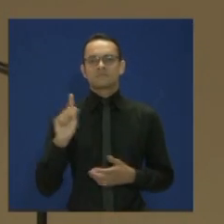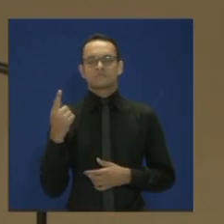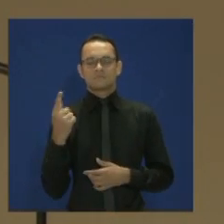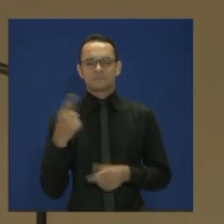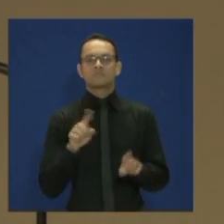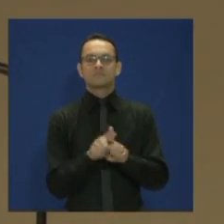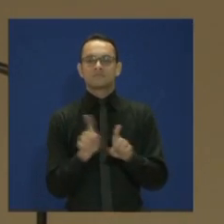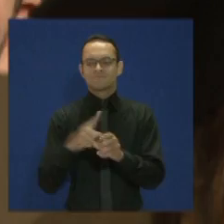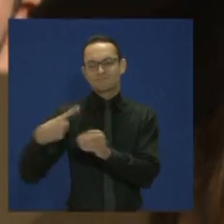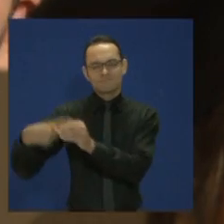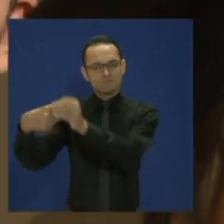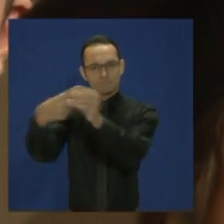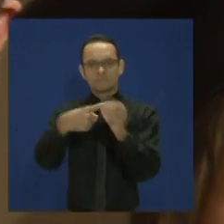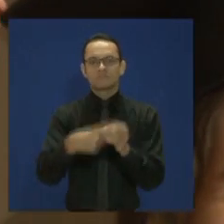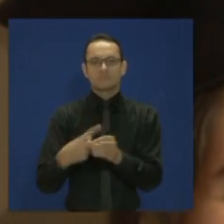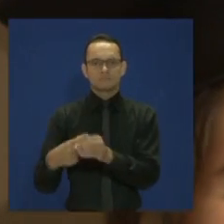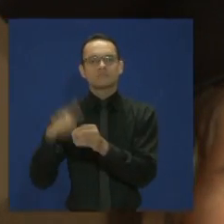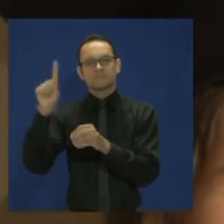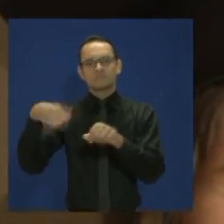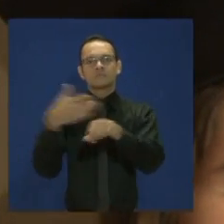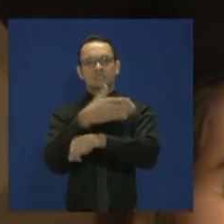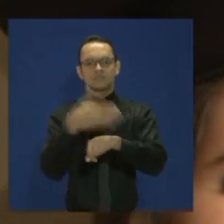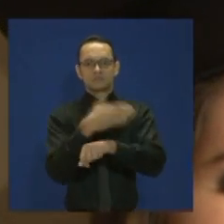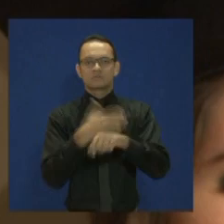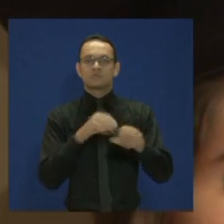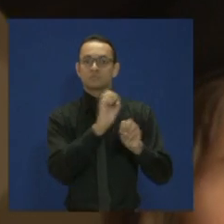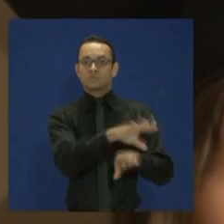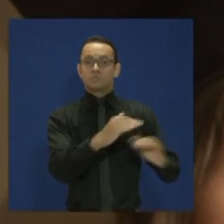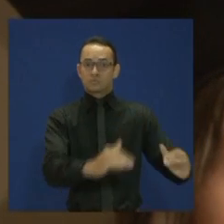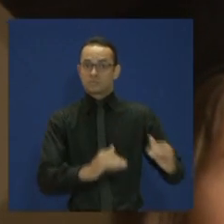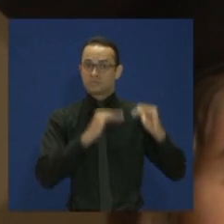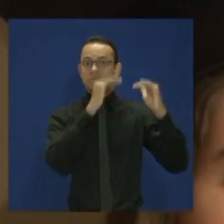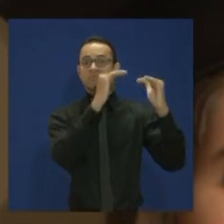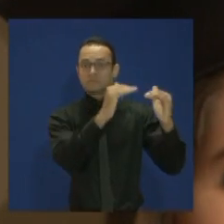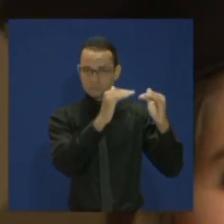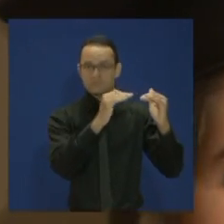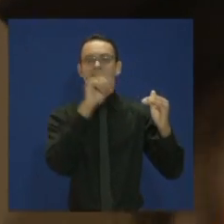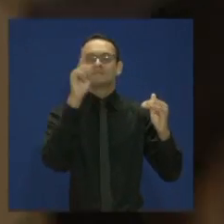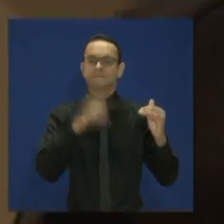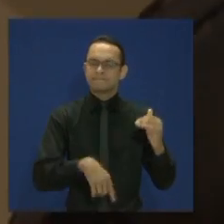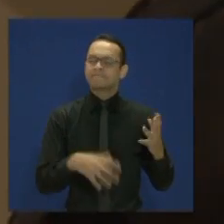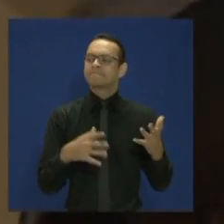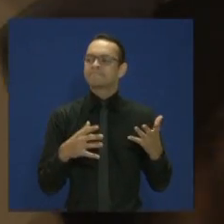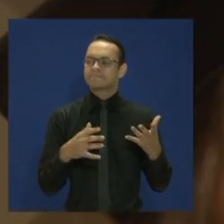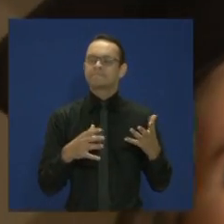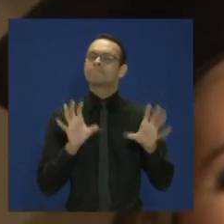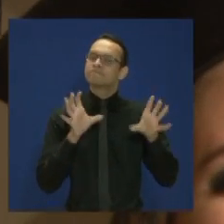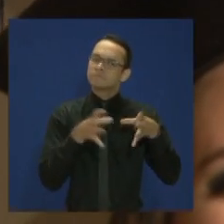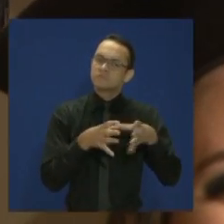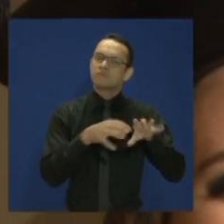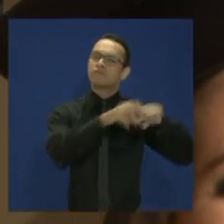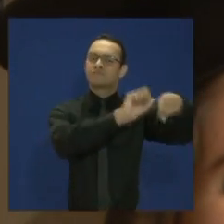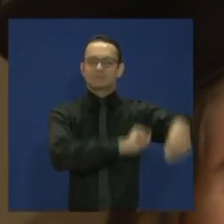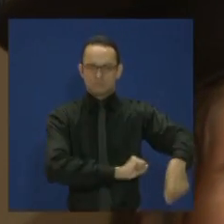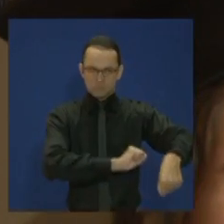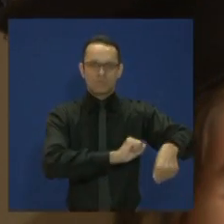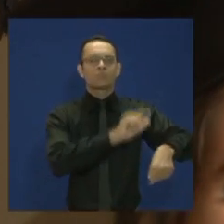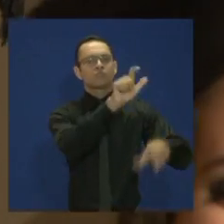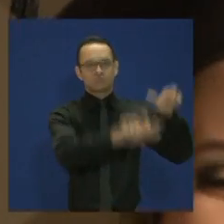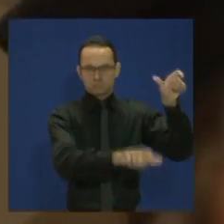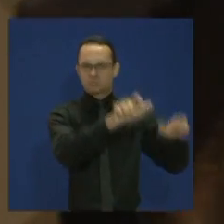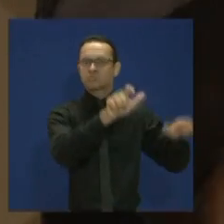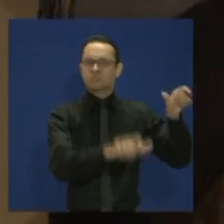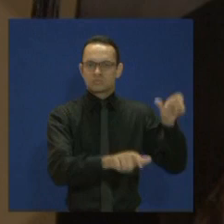oportunidades de acesso à educação superior a milhares de jovens, ávidos por uma formação profissional, em uma